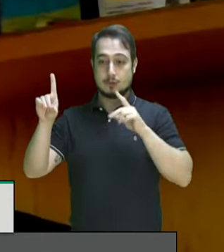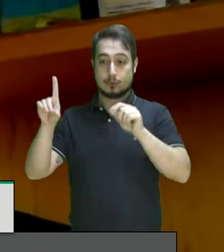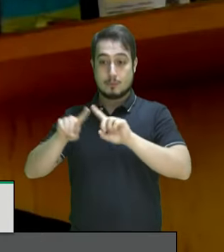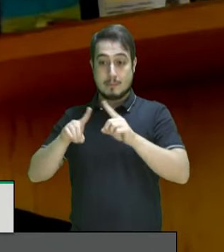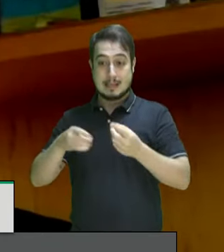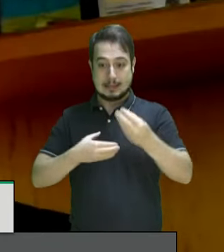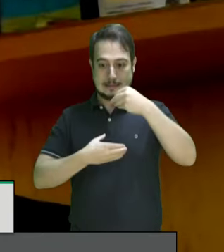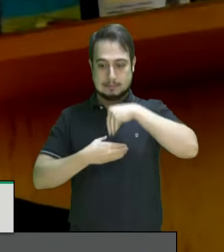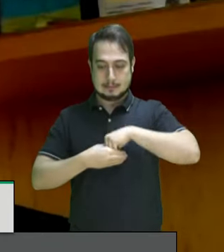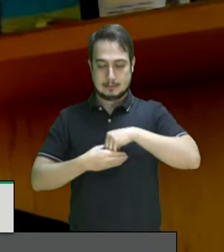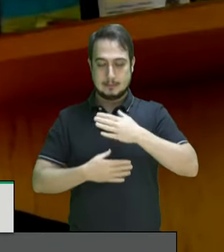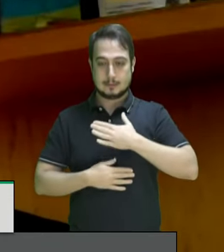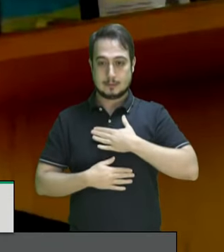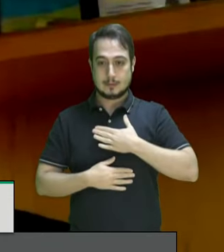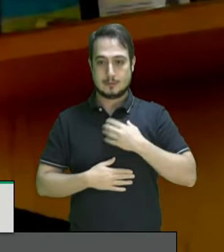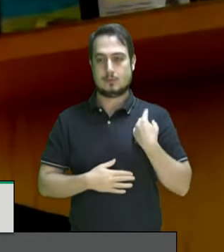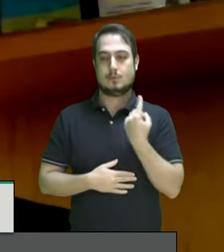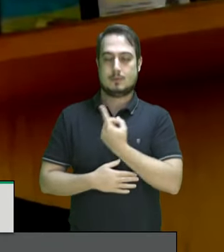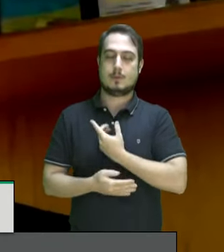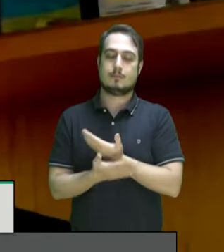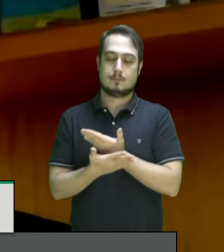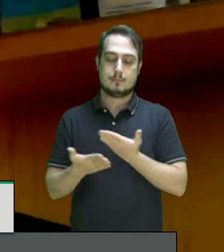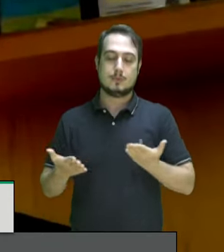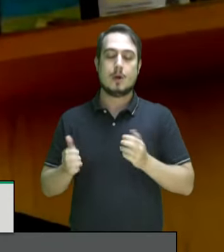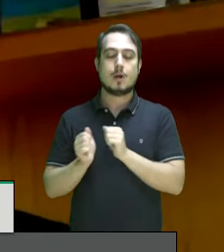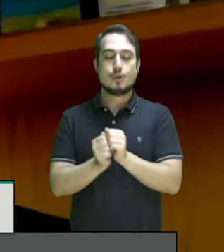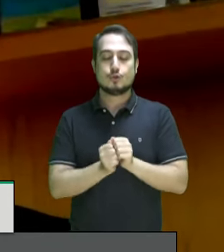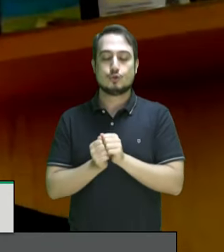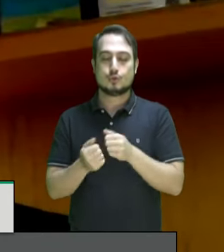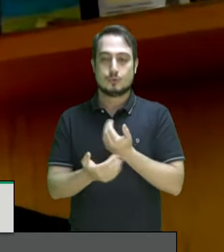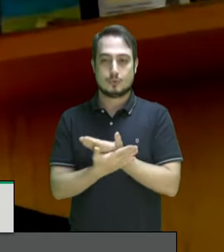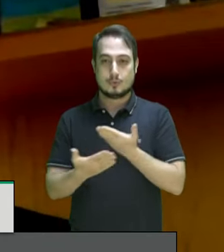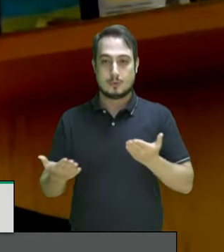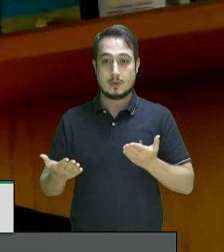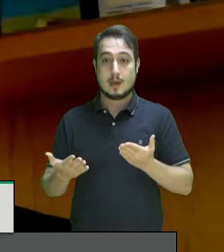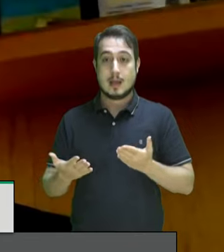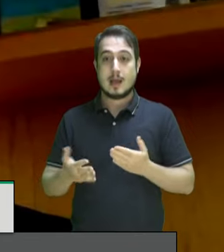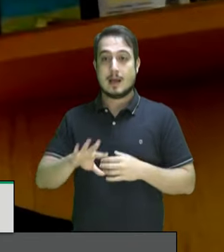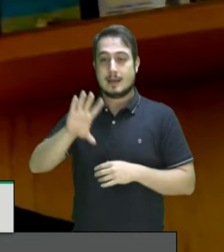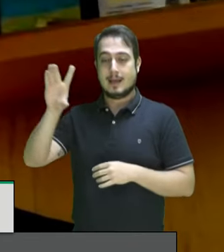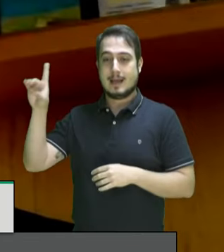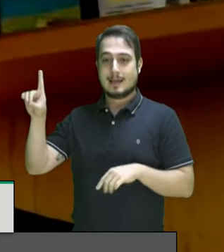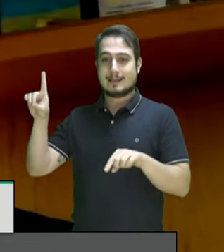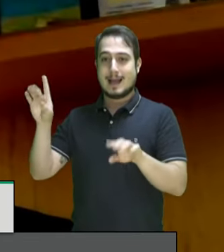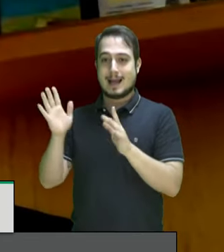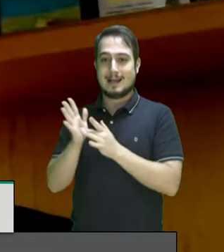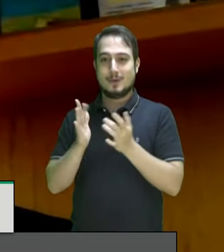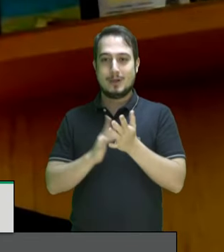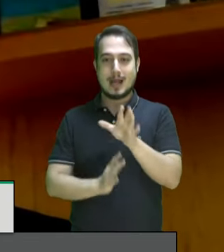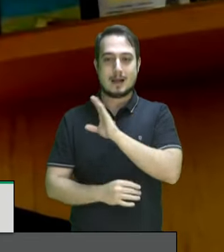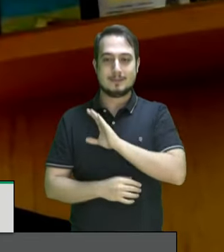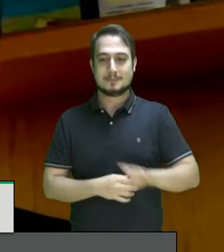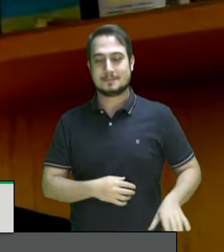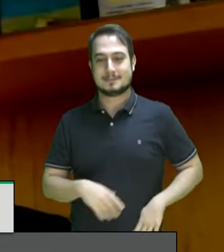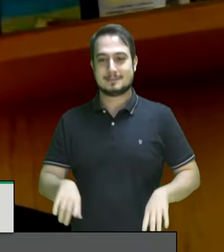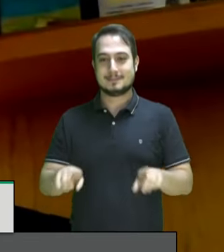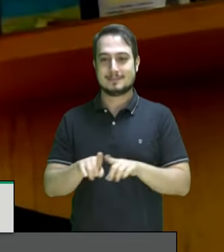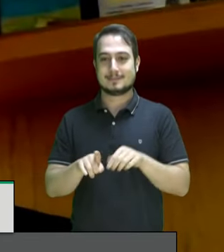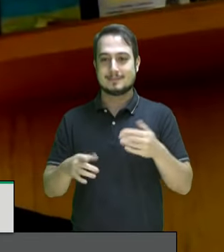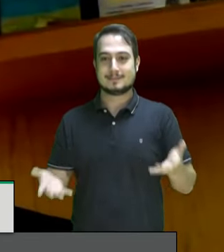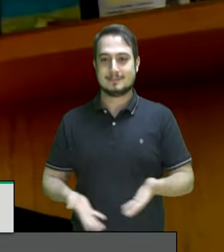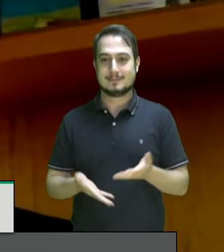sobretudo no nosso meio, junto conosco. o Deus Emmanuel que caminha conosco. Então, portanto,